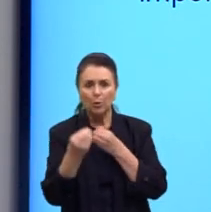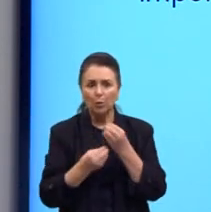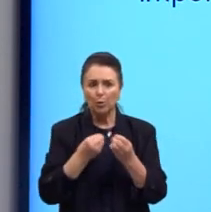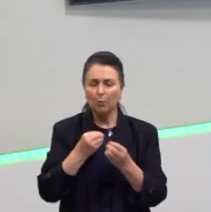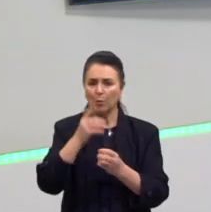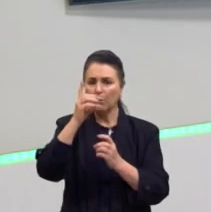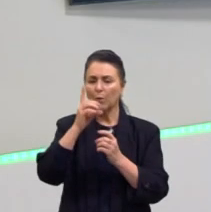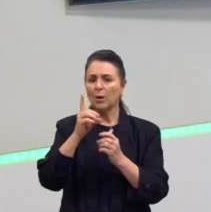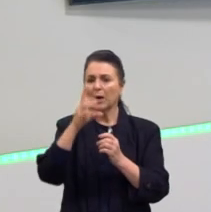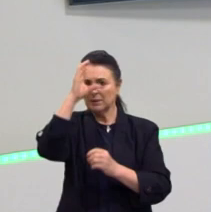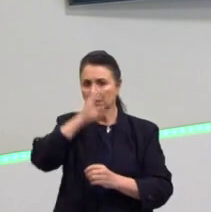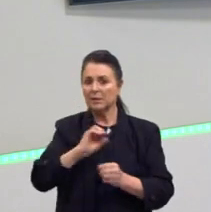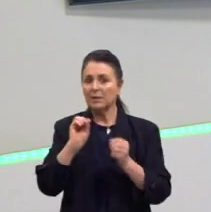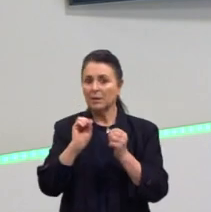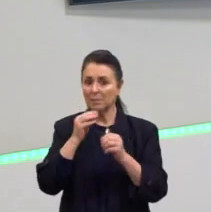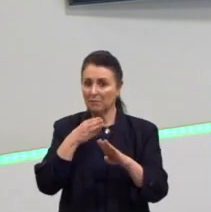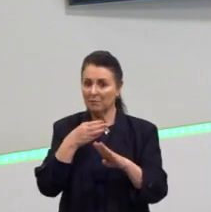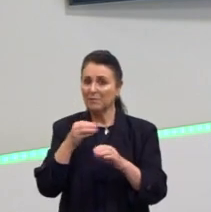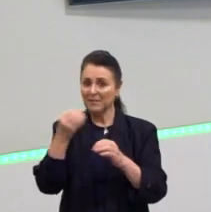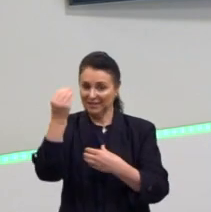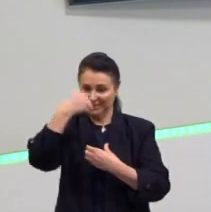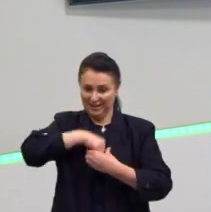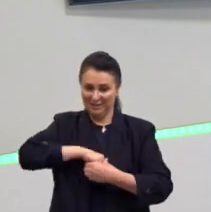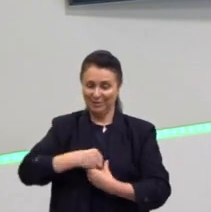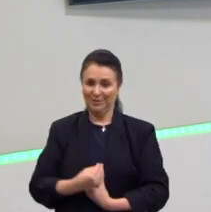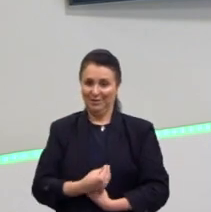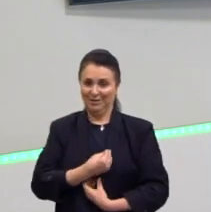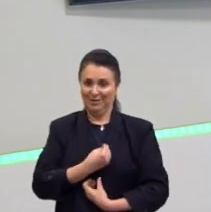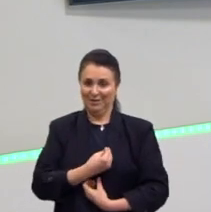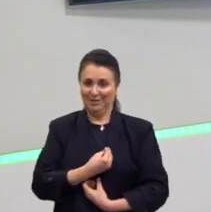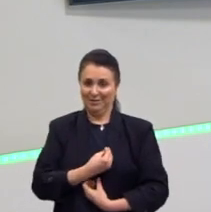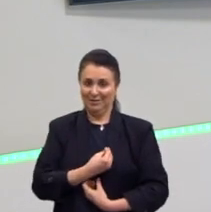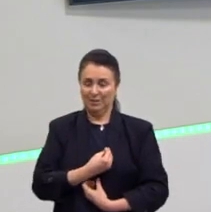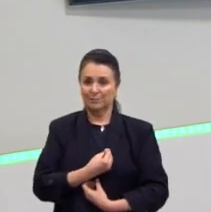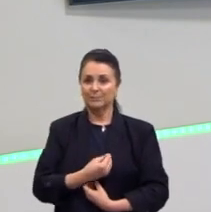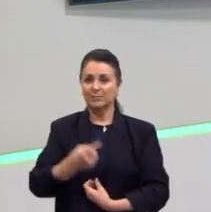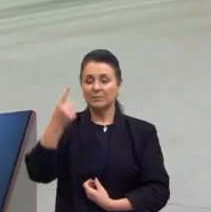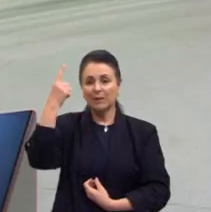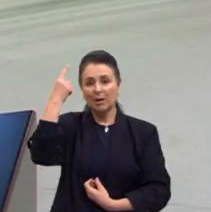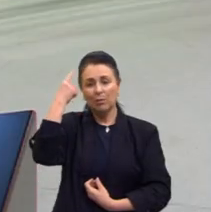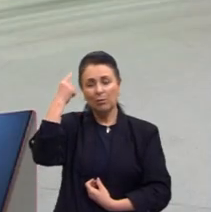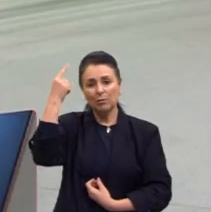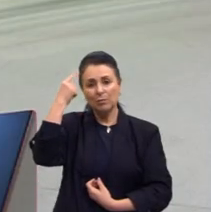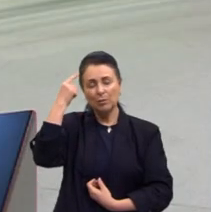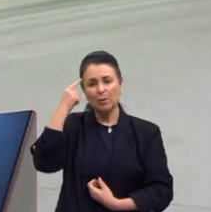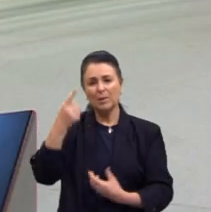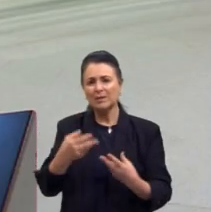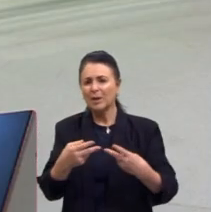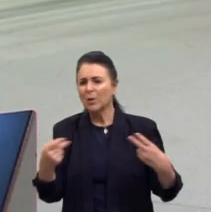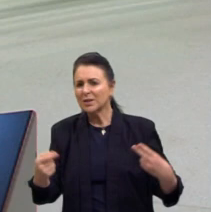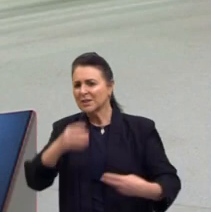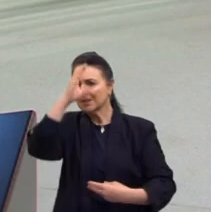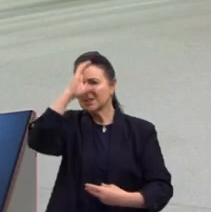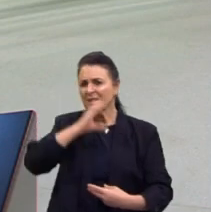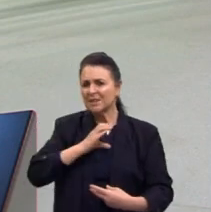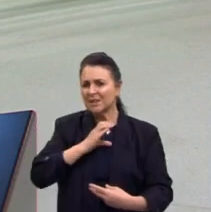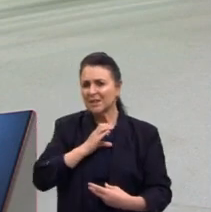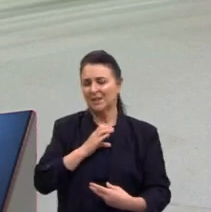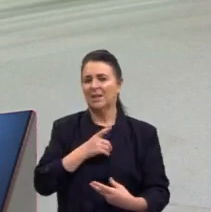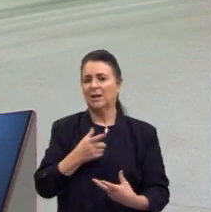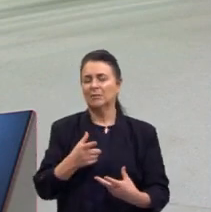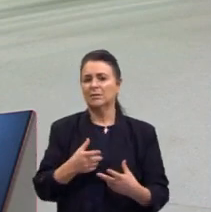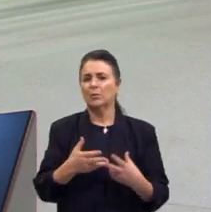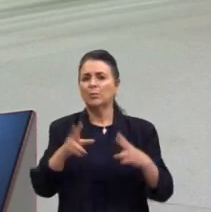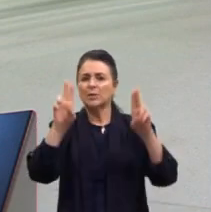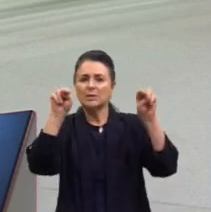faz parte de nossa vida. Aí uma reflexão sobre essa questão da cidadania, sobre essa questão